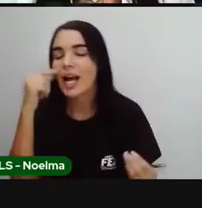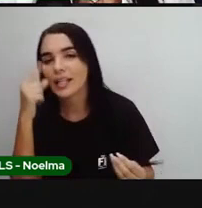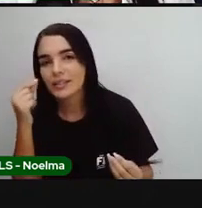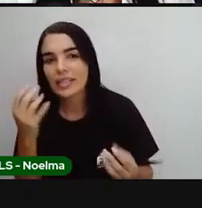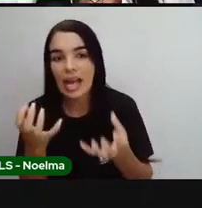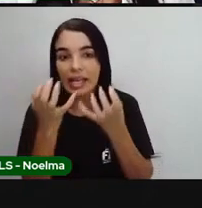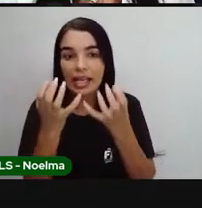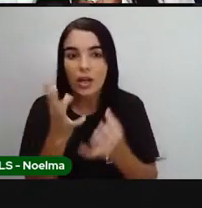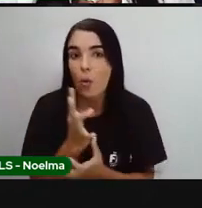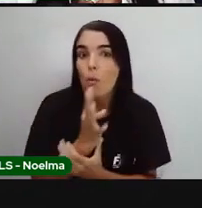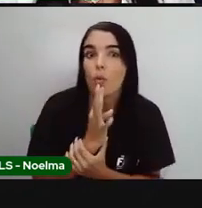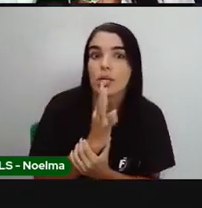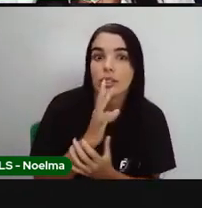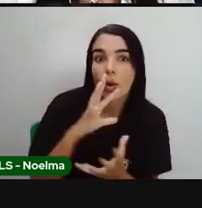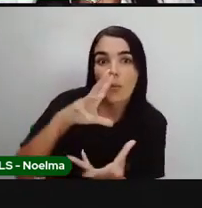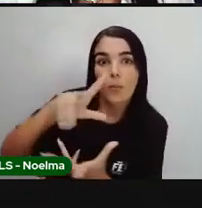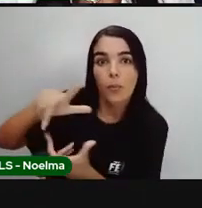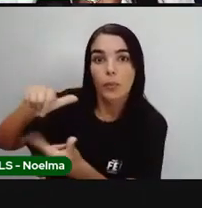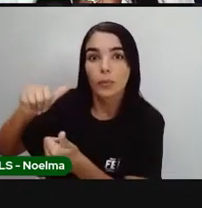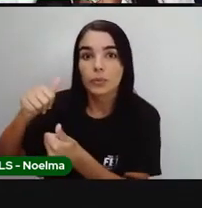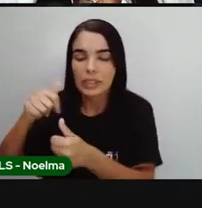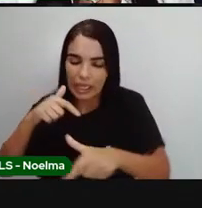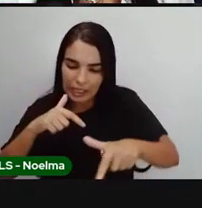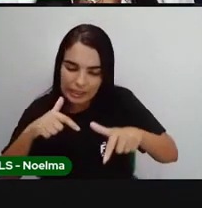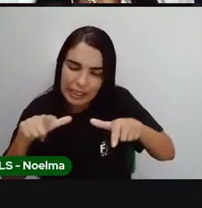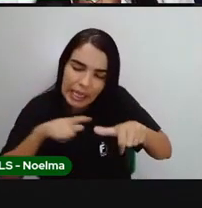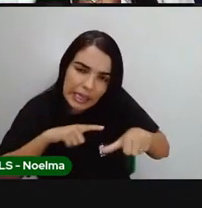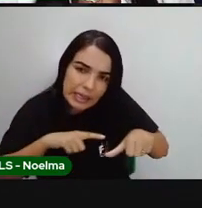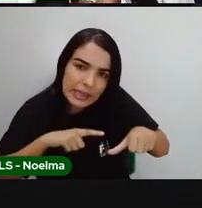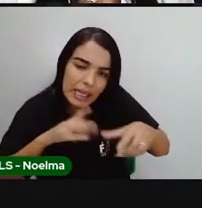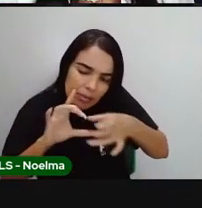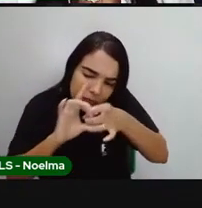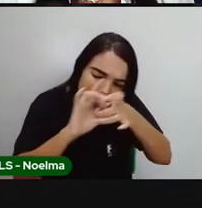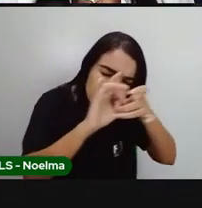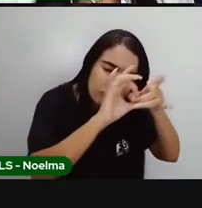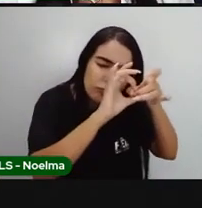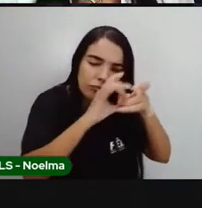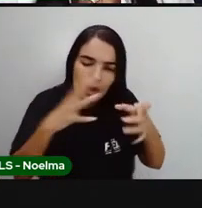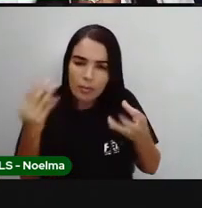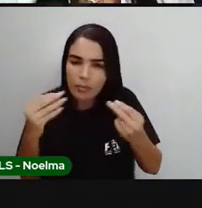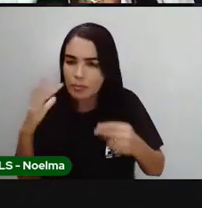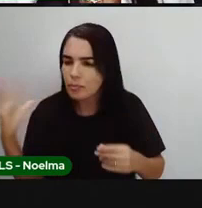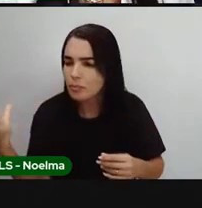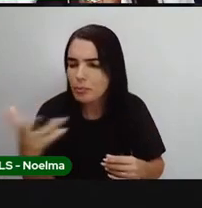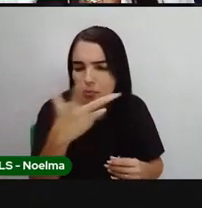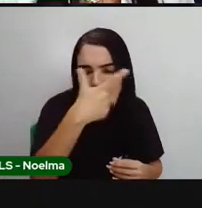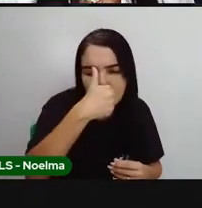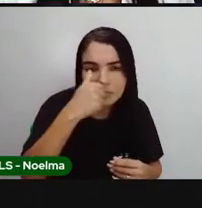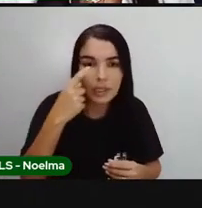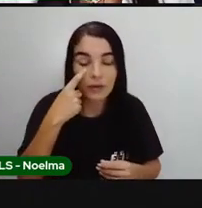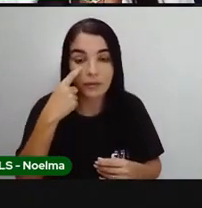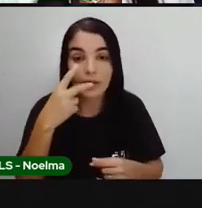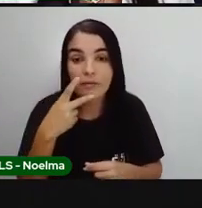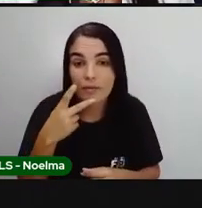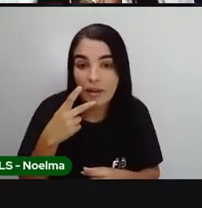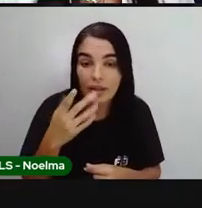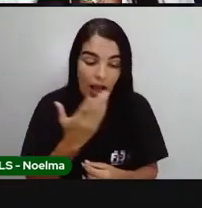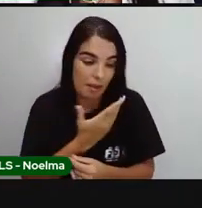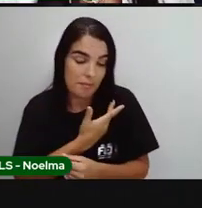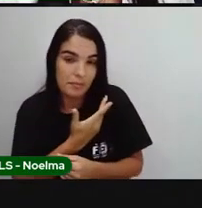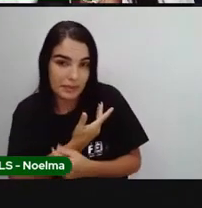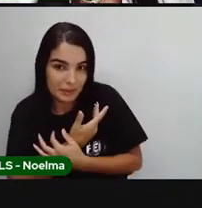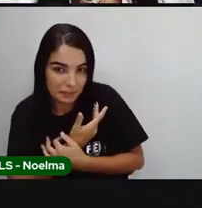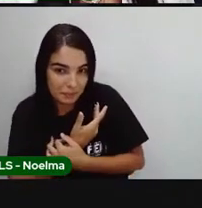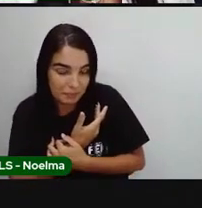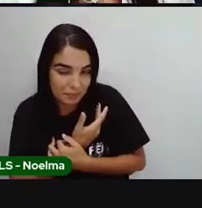Queriam conhecer o mundo e travar relações com tanta coisa bonita de que falavam os seus